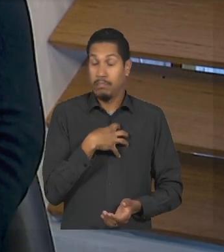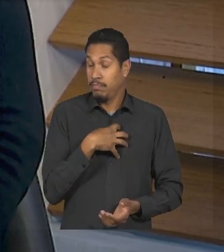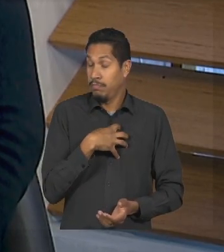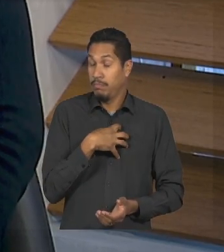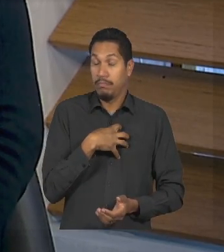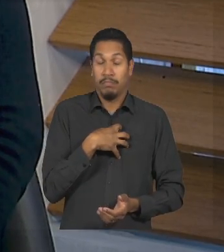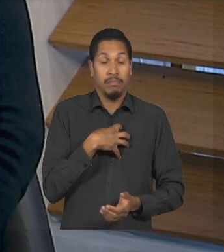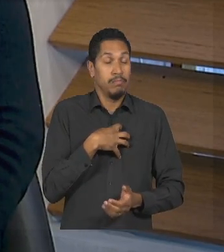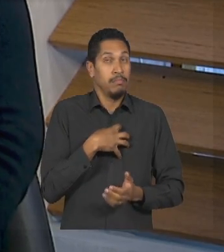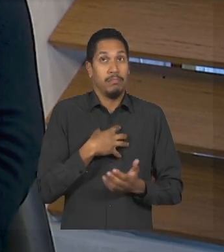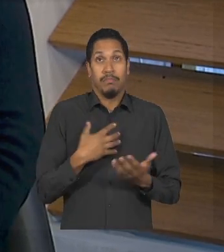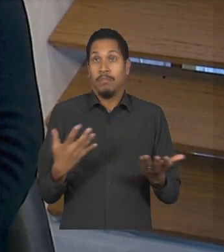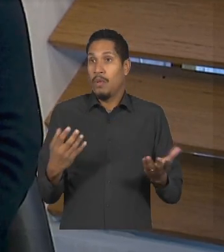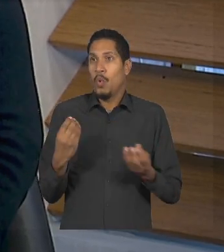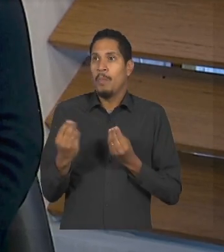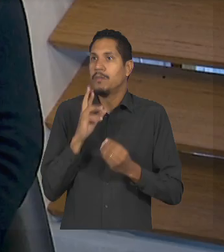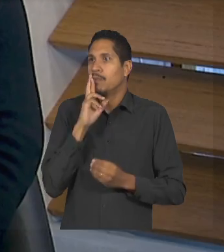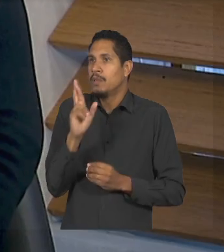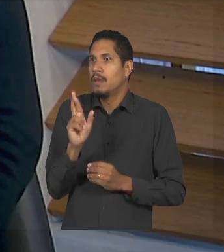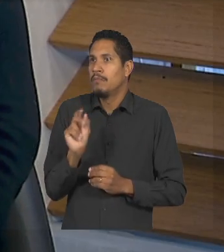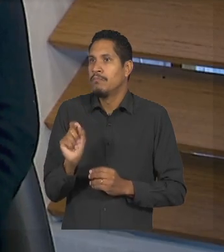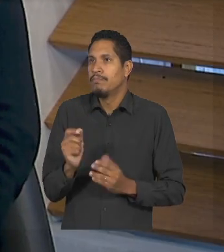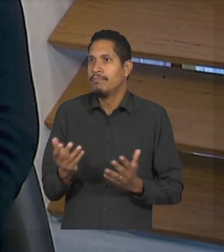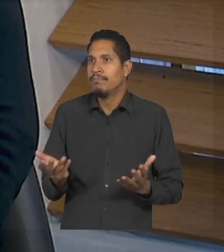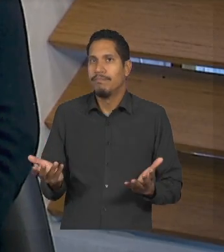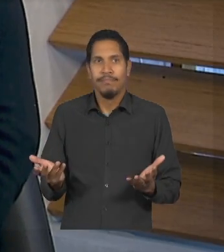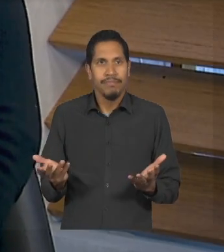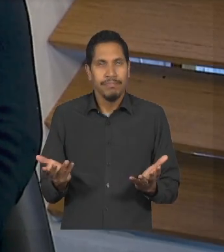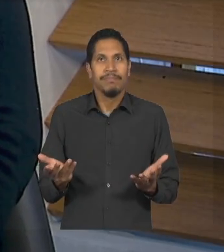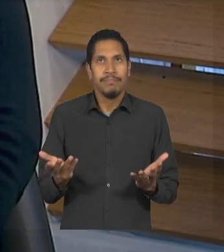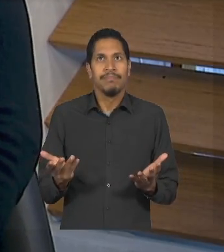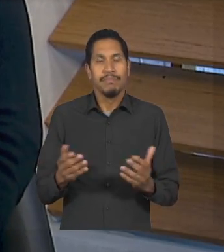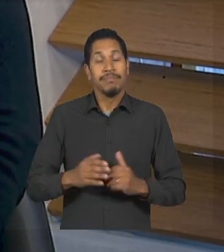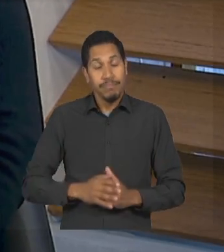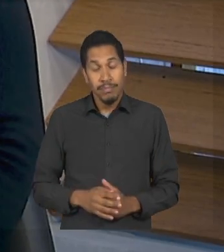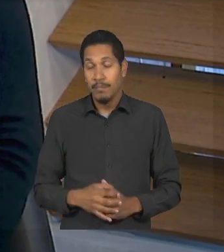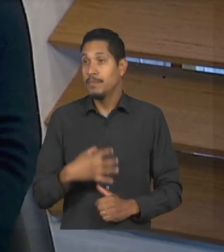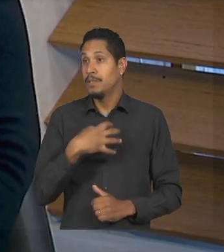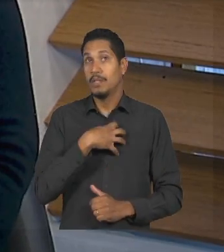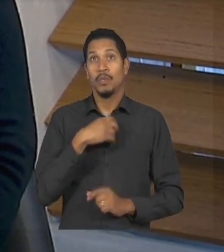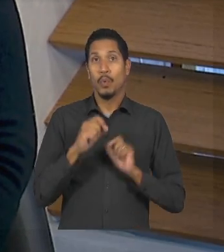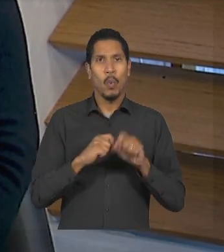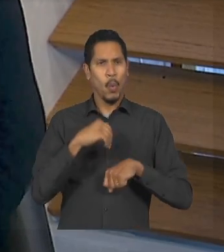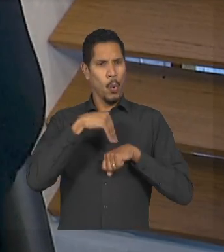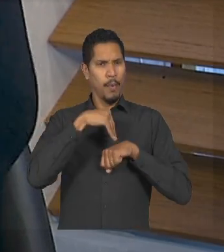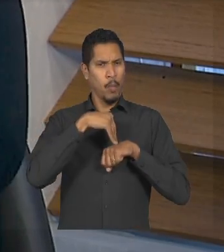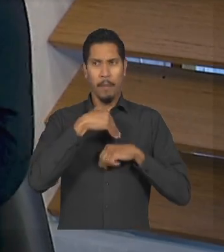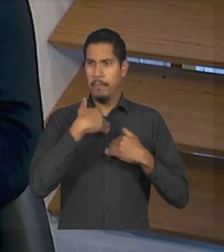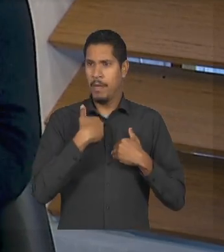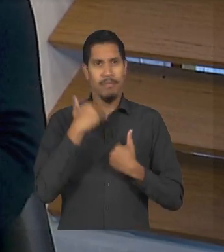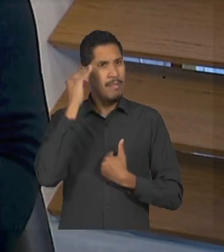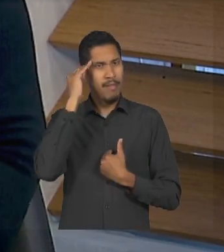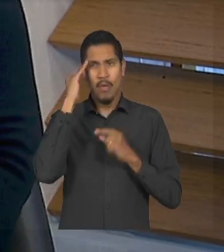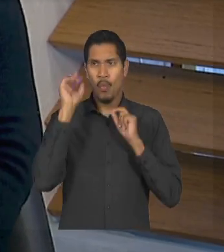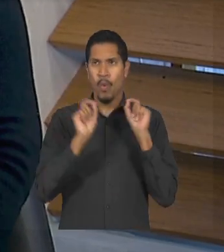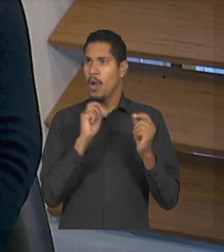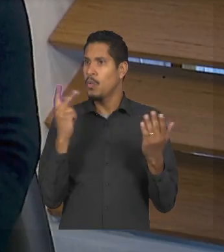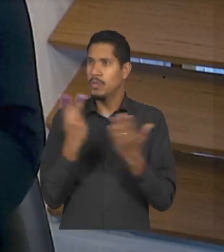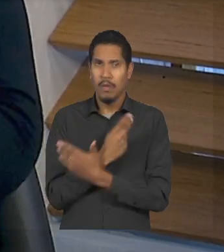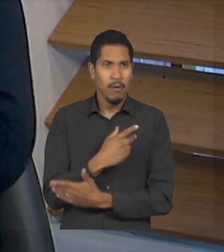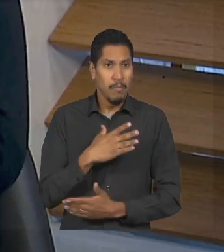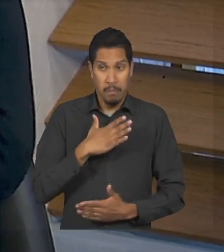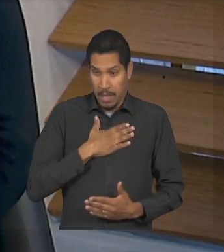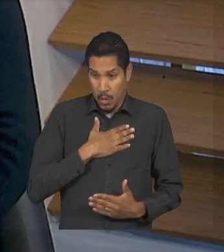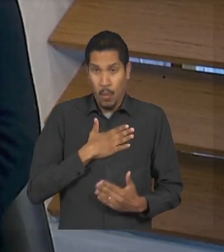é eu não tive reação né comecei a me sentir muito culpada querer entender o que tinha acontecido